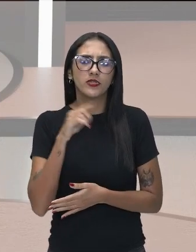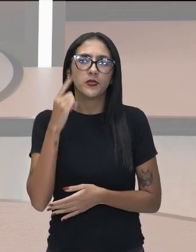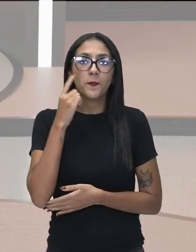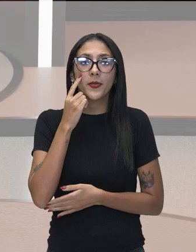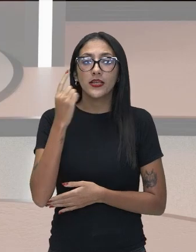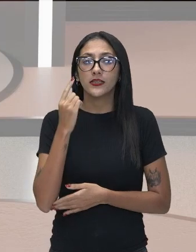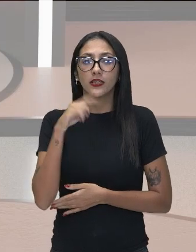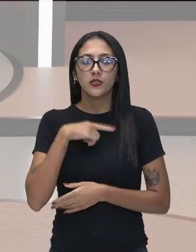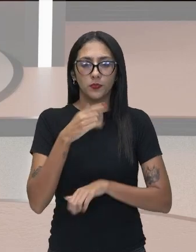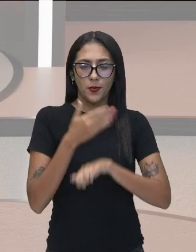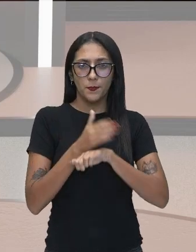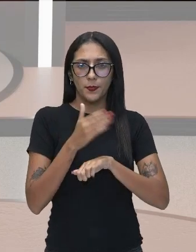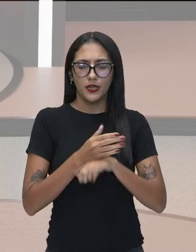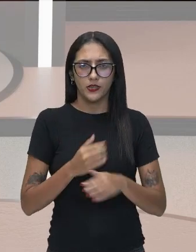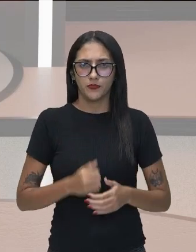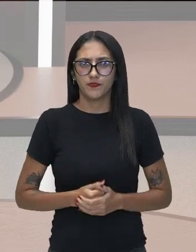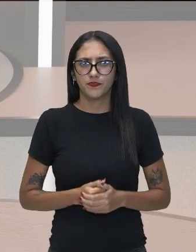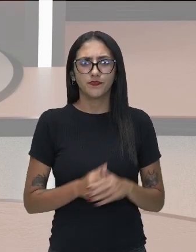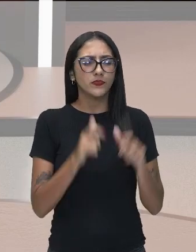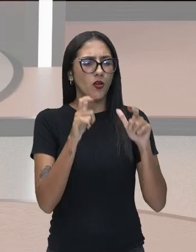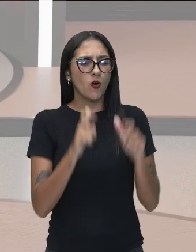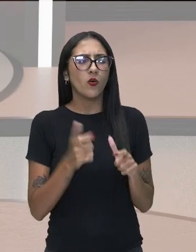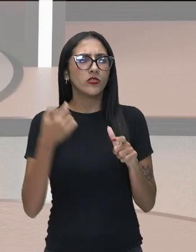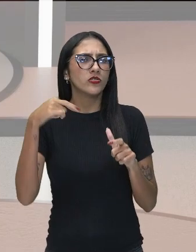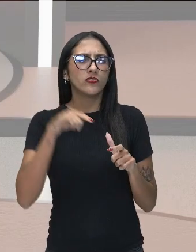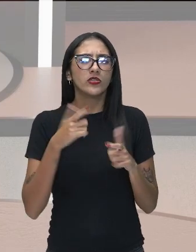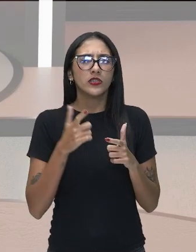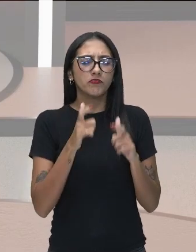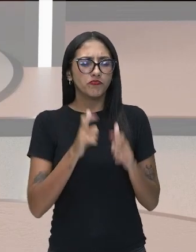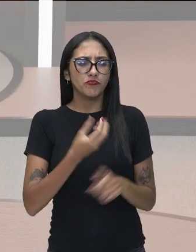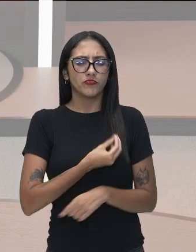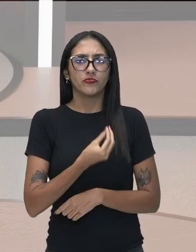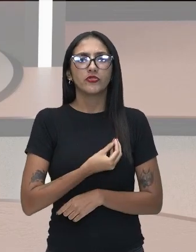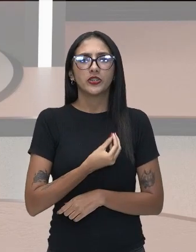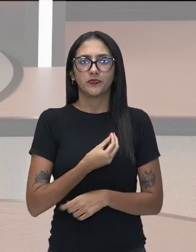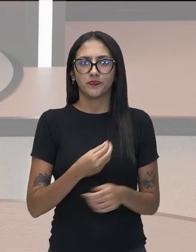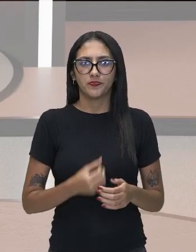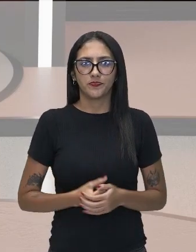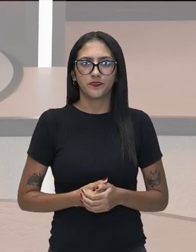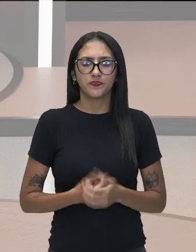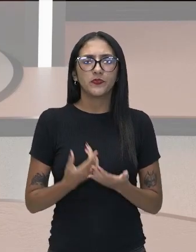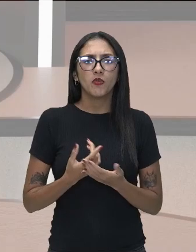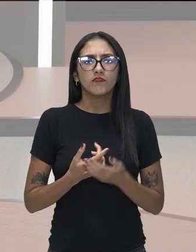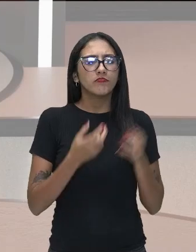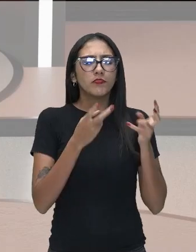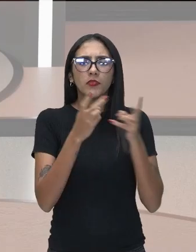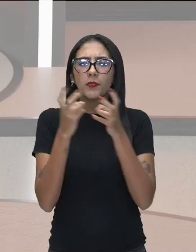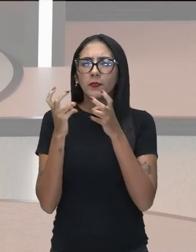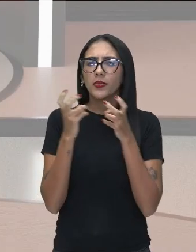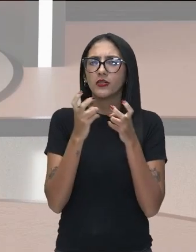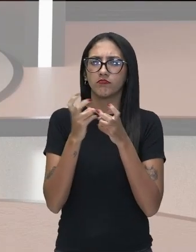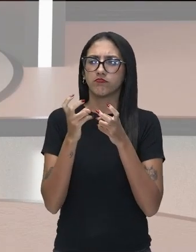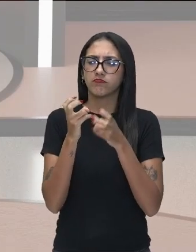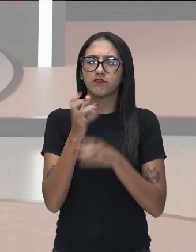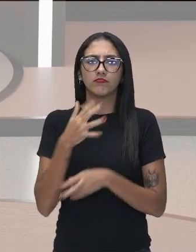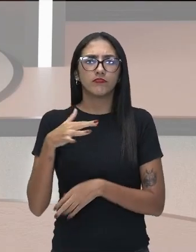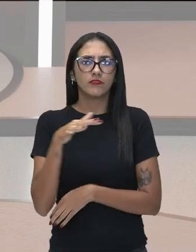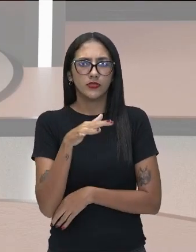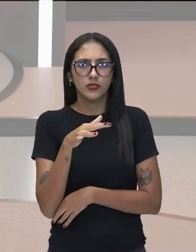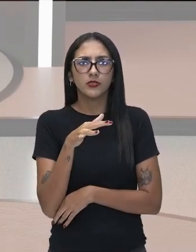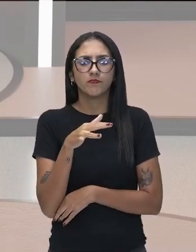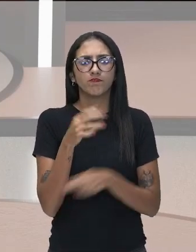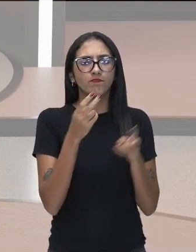onde você está, em qualquer lugar onde você esteja. Simplesmente olhar ao seu redor e